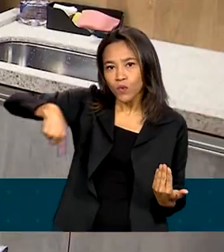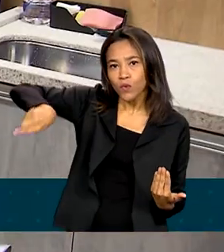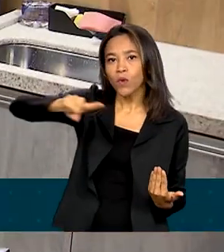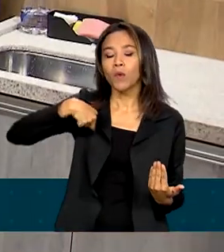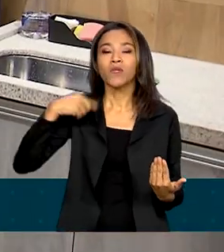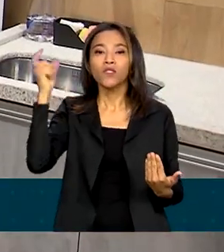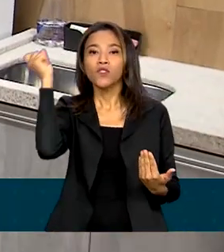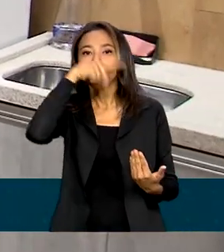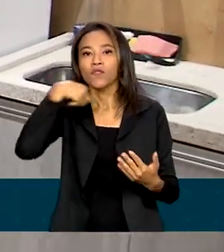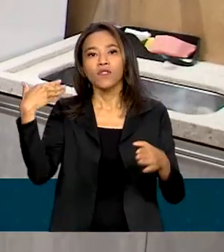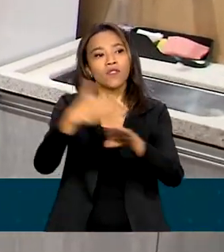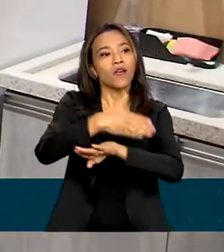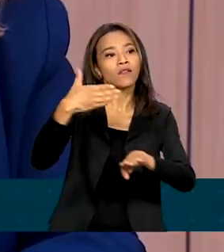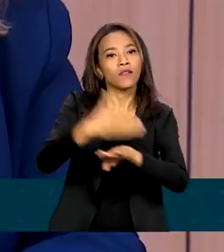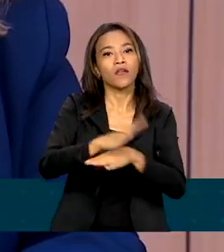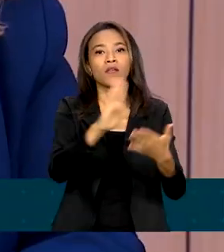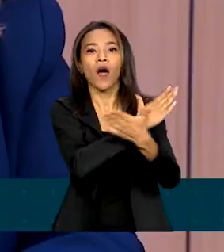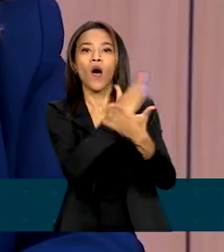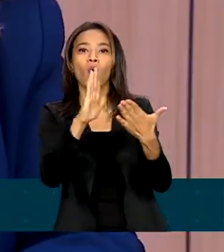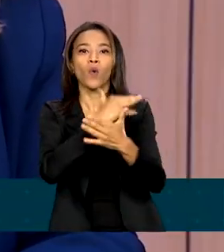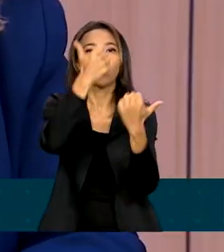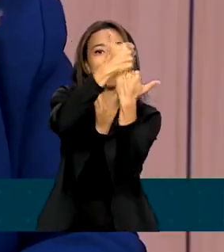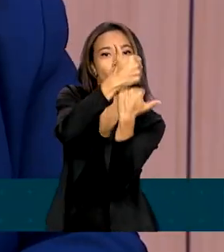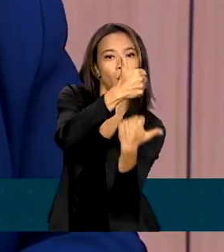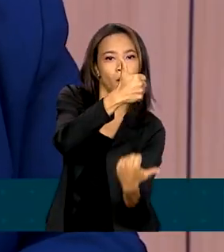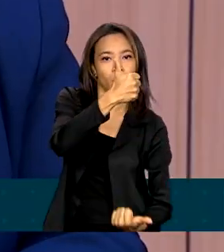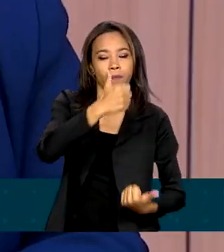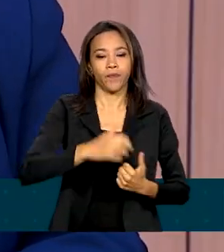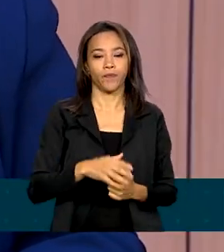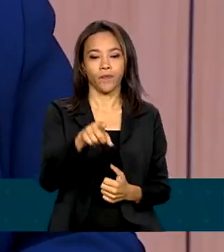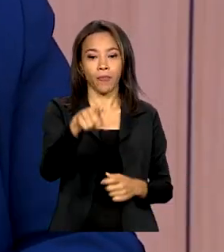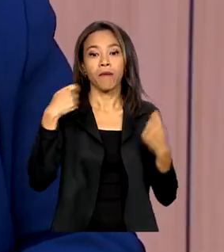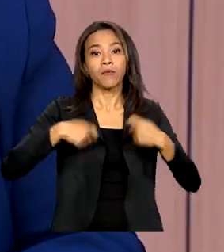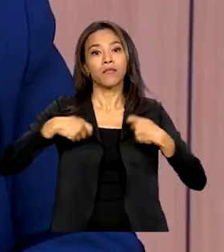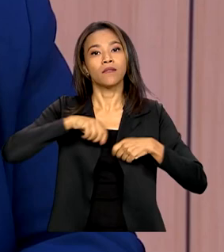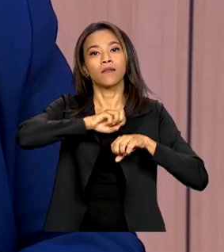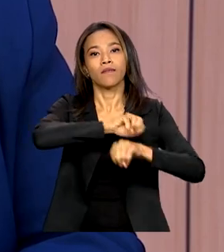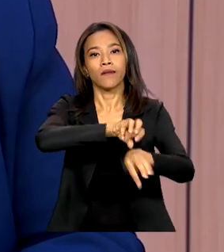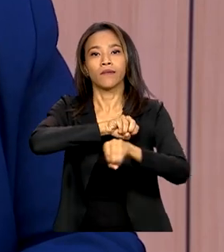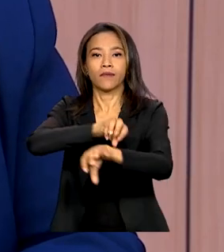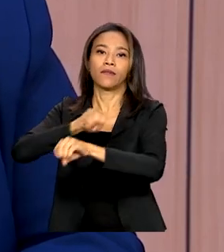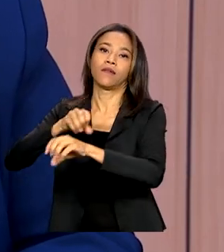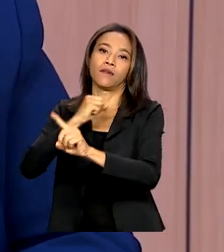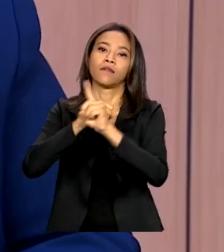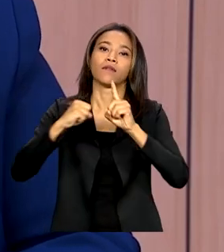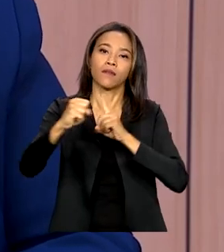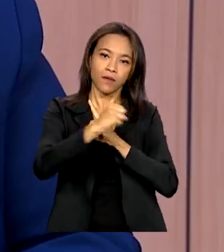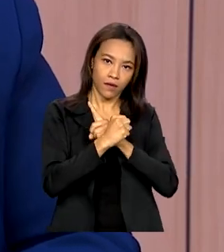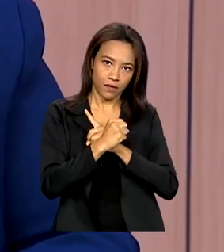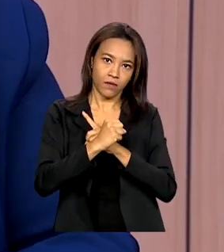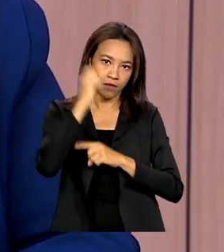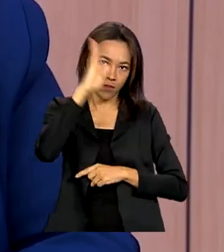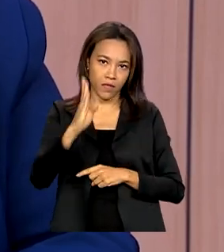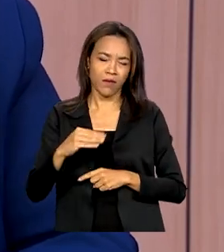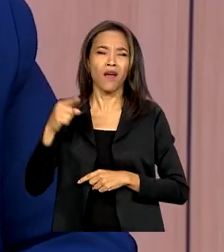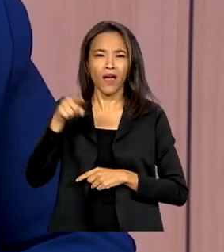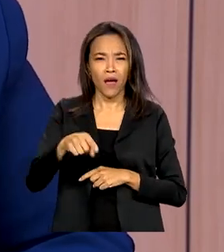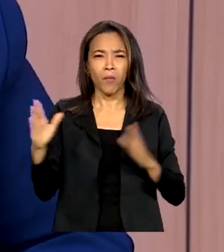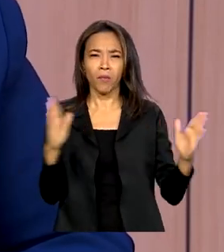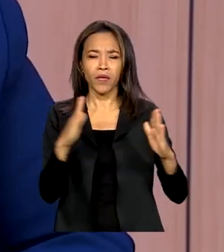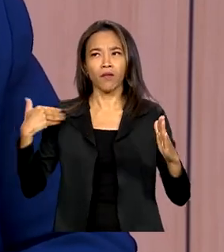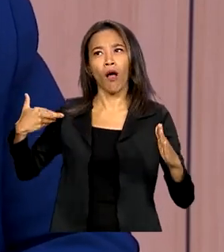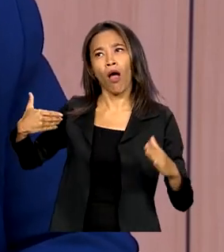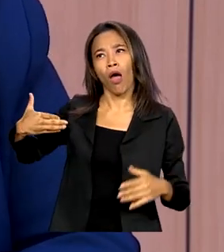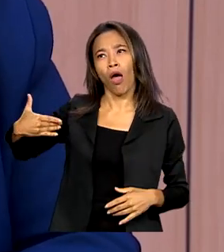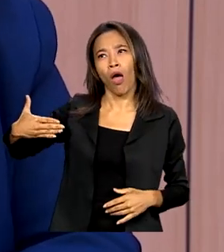acesso a alguns cargos. Você tem que reeducar a sociedade brasileira. Isso é um processo a longo prazo,